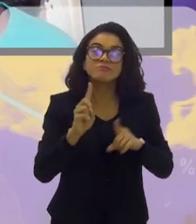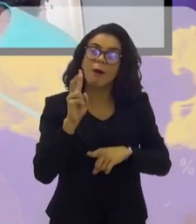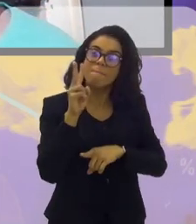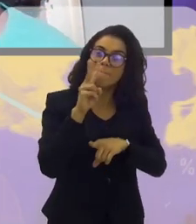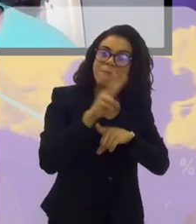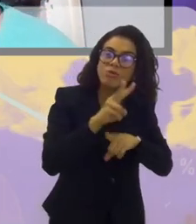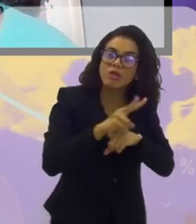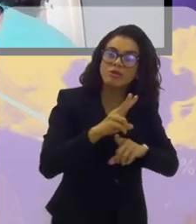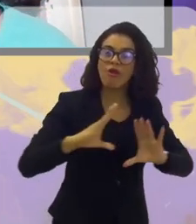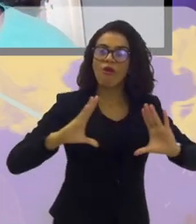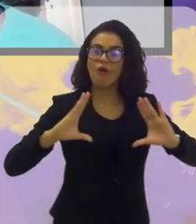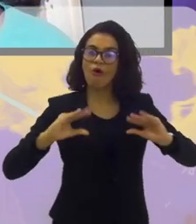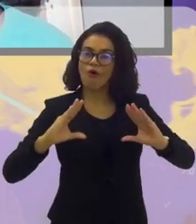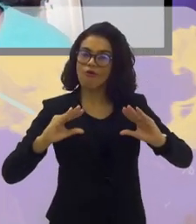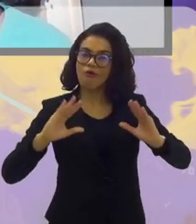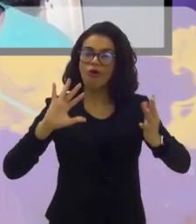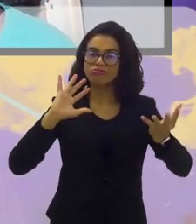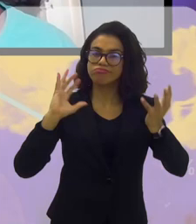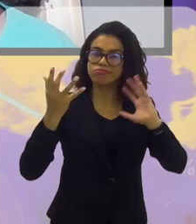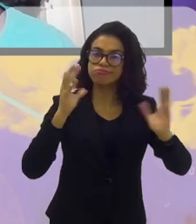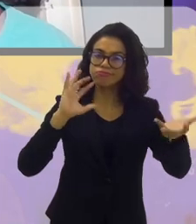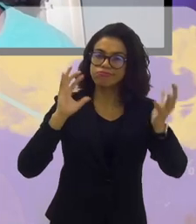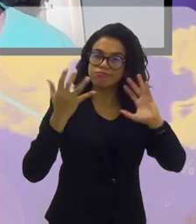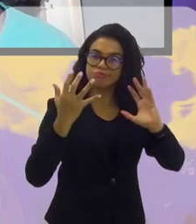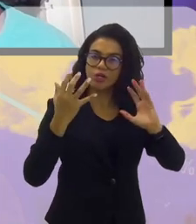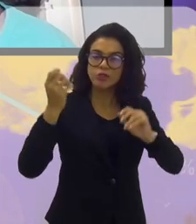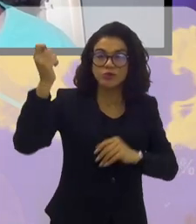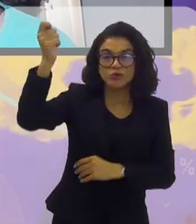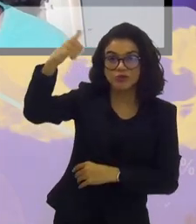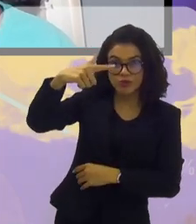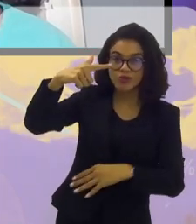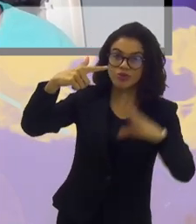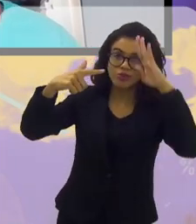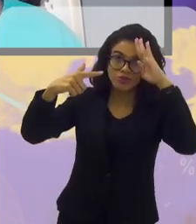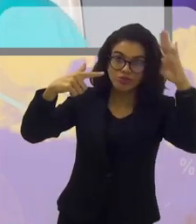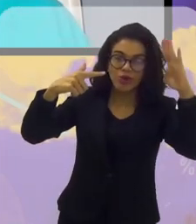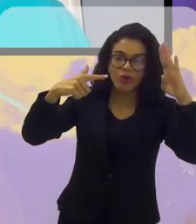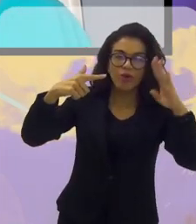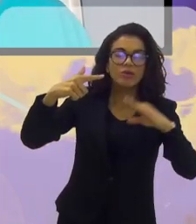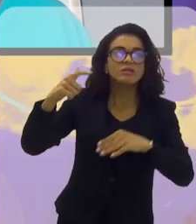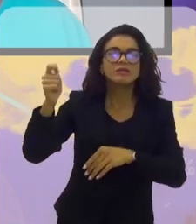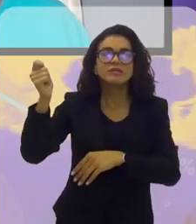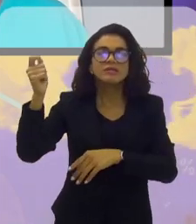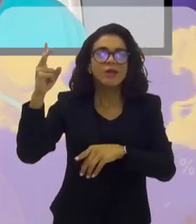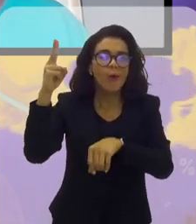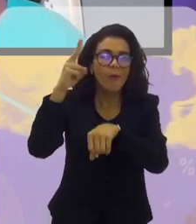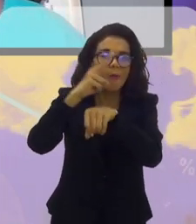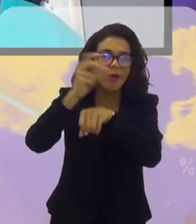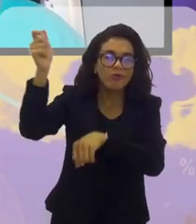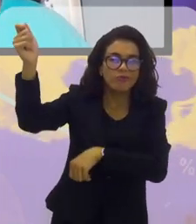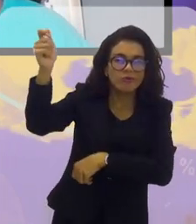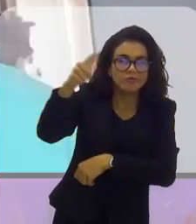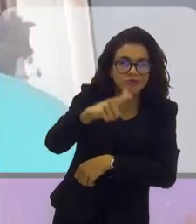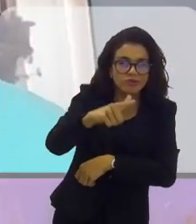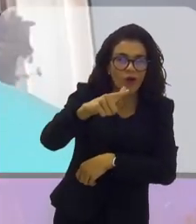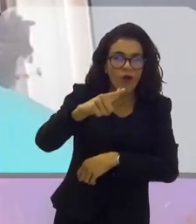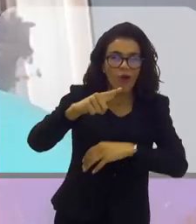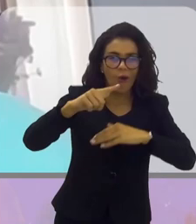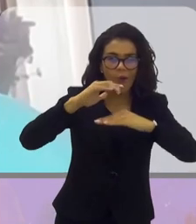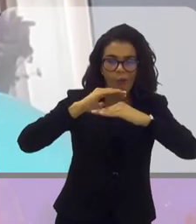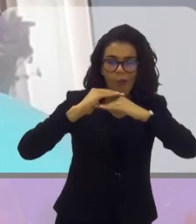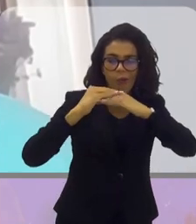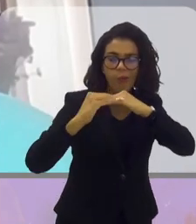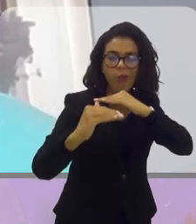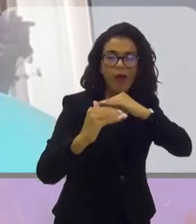proteção, um melhor conforto climático para proteger do sol. E se eu protejo do sol o meu